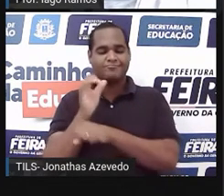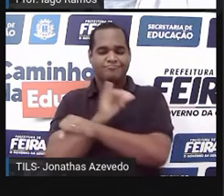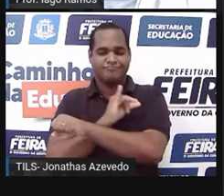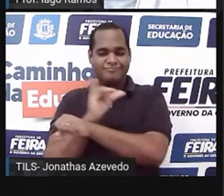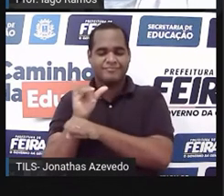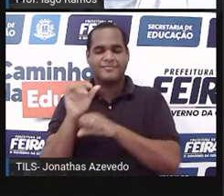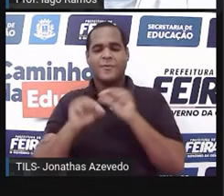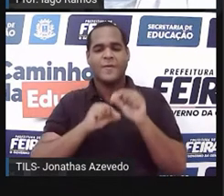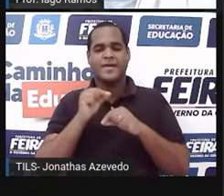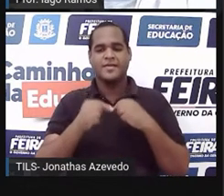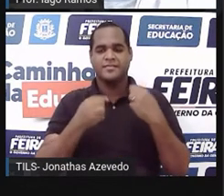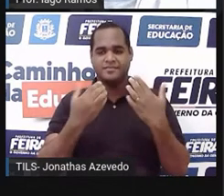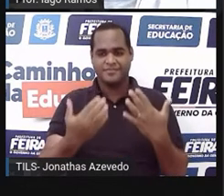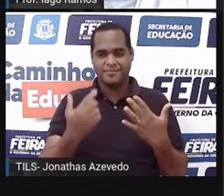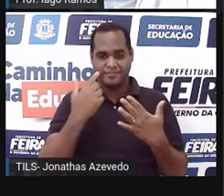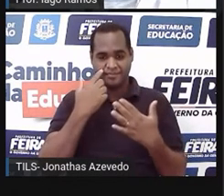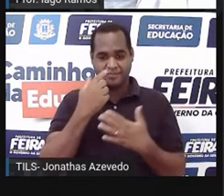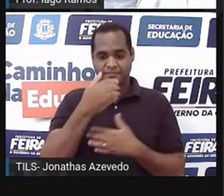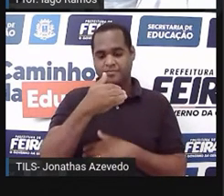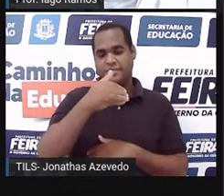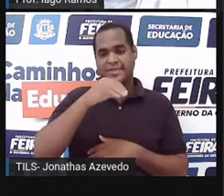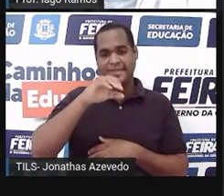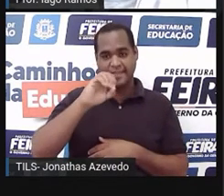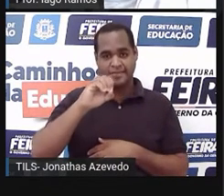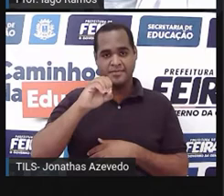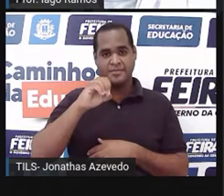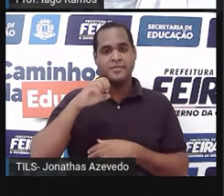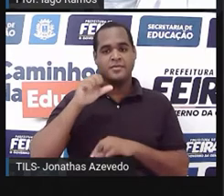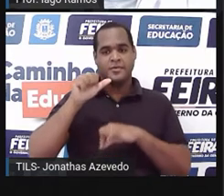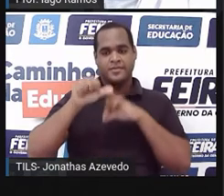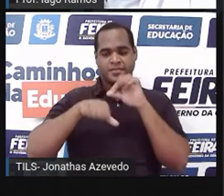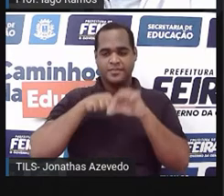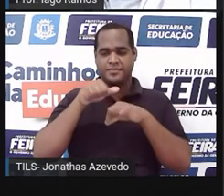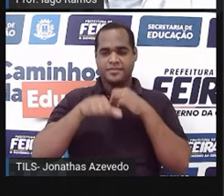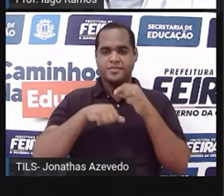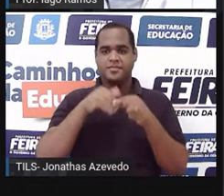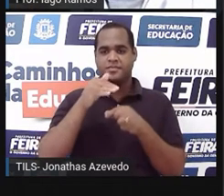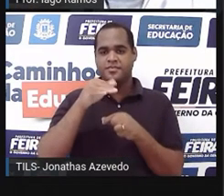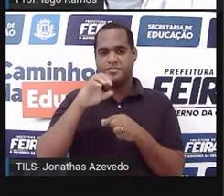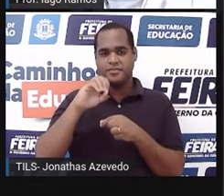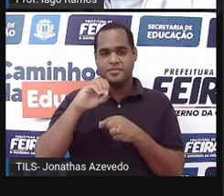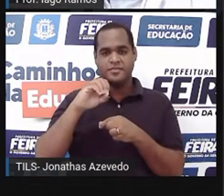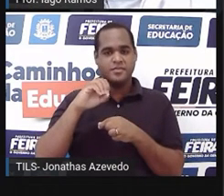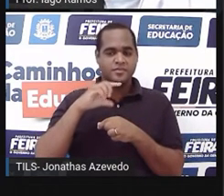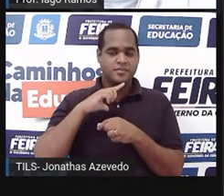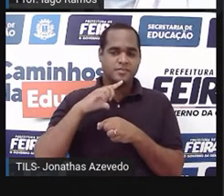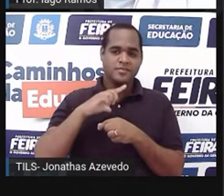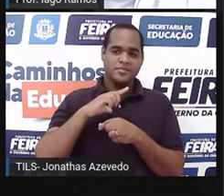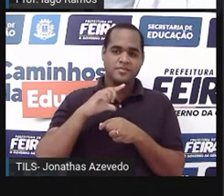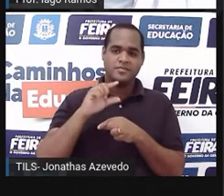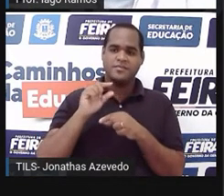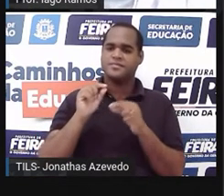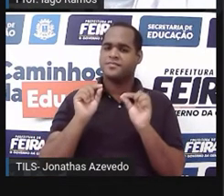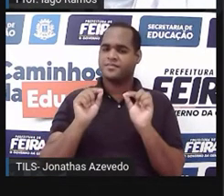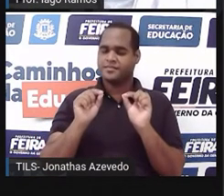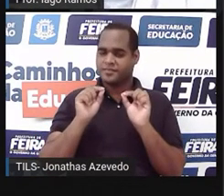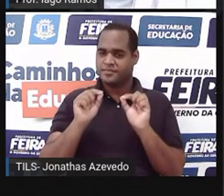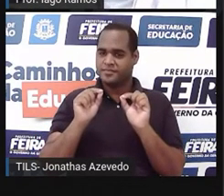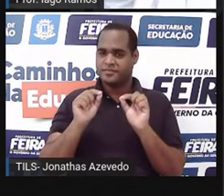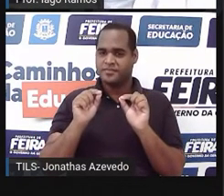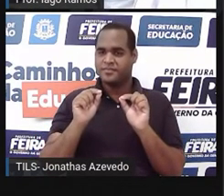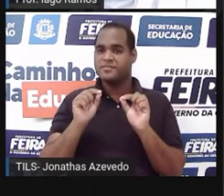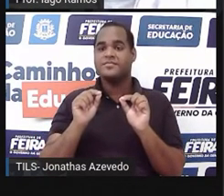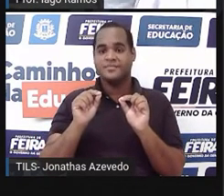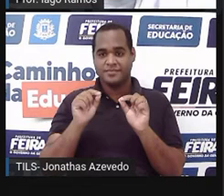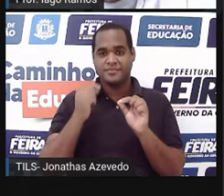seguinte, ao lado direito do um coloca um zero para virar um dez, só que quando colocou esse zero ali, no resultado aparece